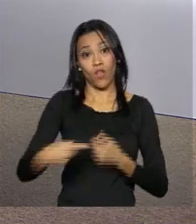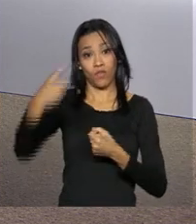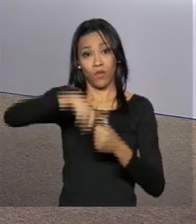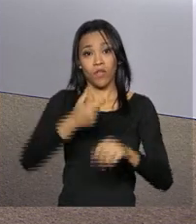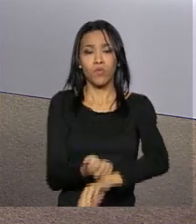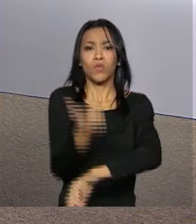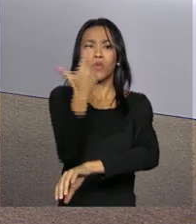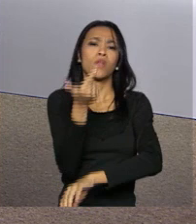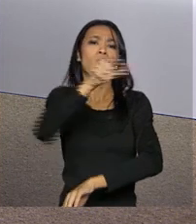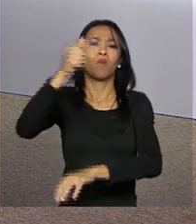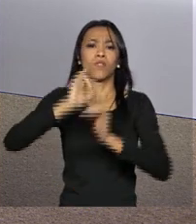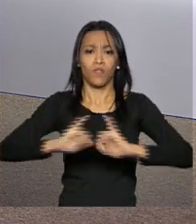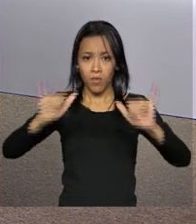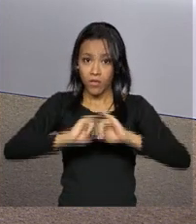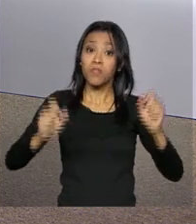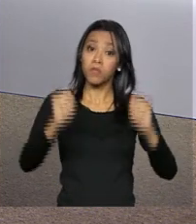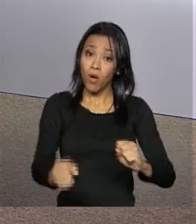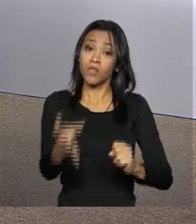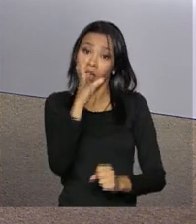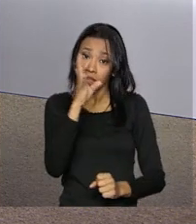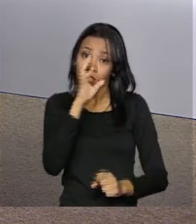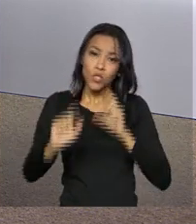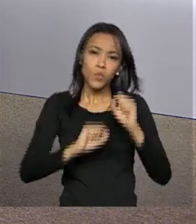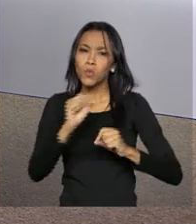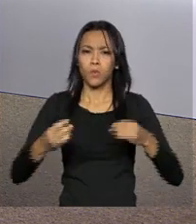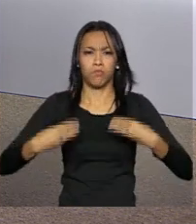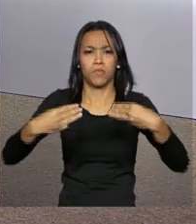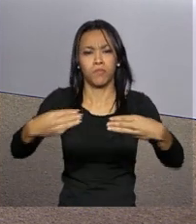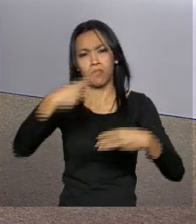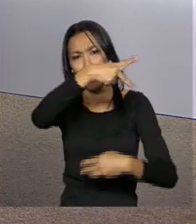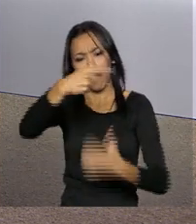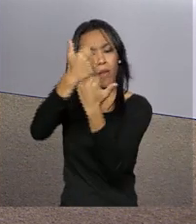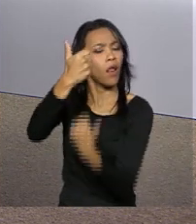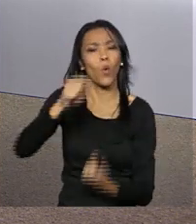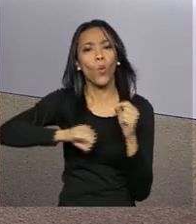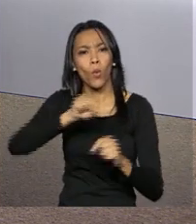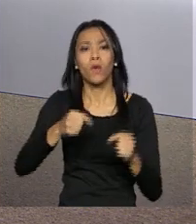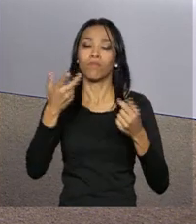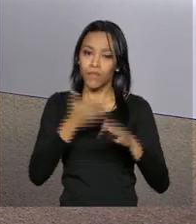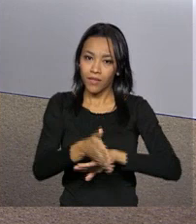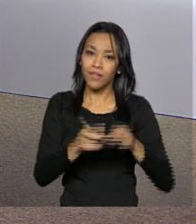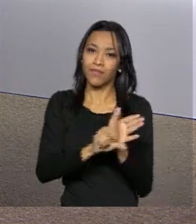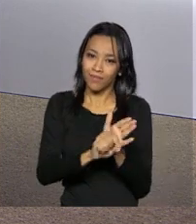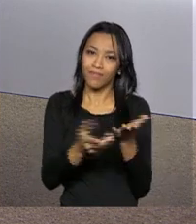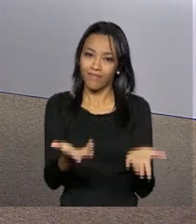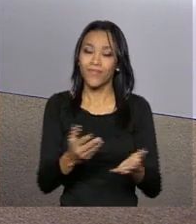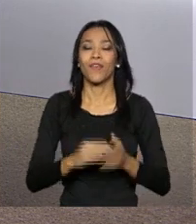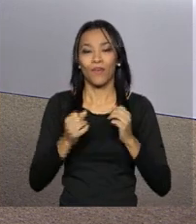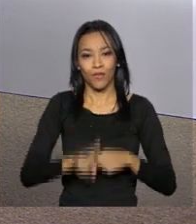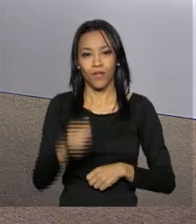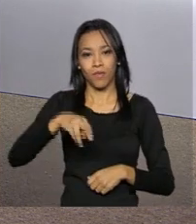meio-dia com outras informações. Acompanhe as novidades do Executivo Federal também nas nossas redes sociais. Continue com a gente,